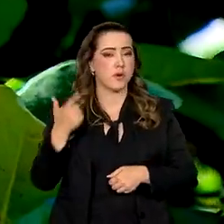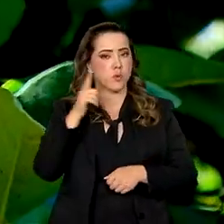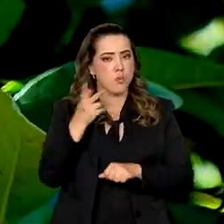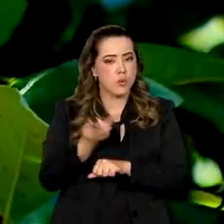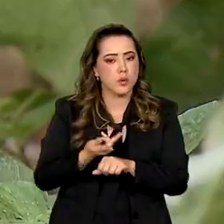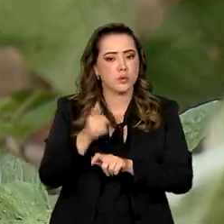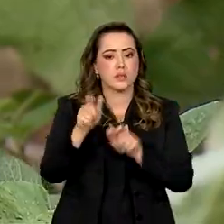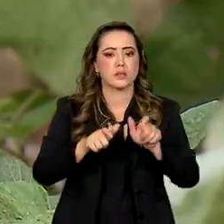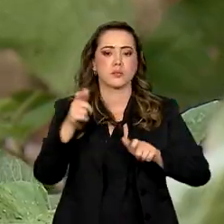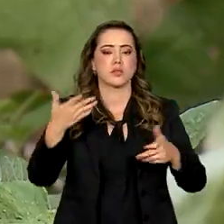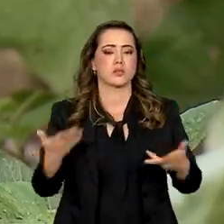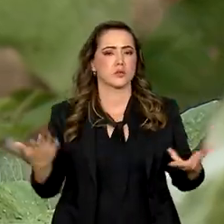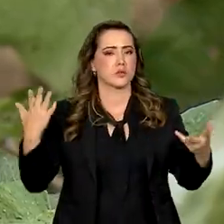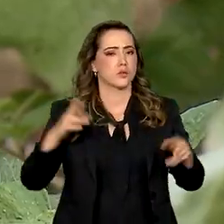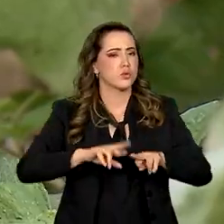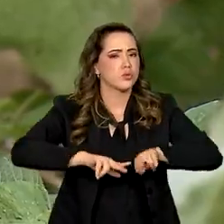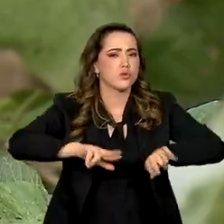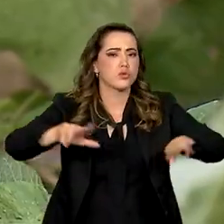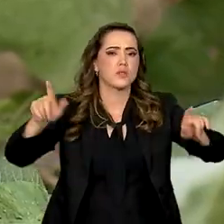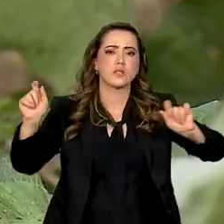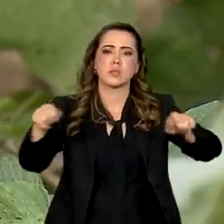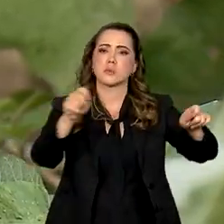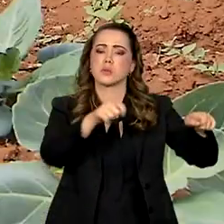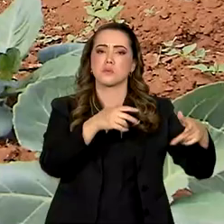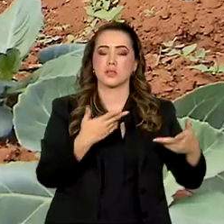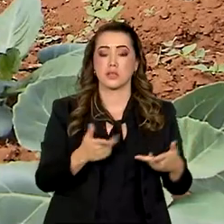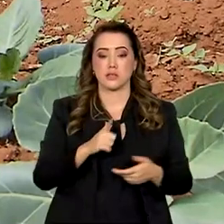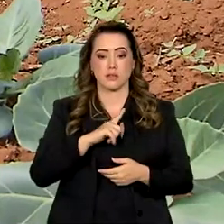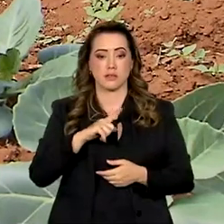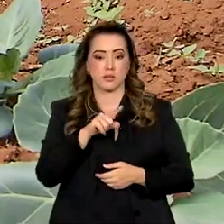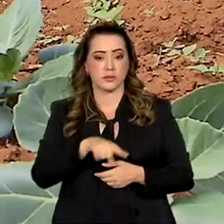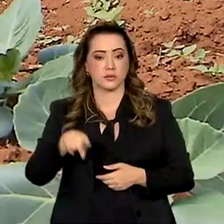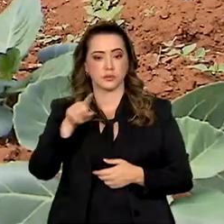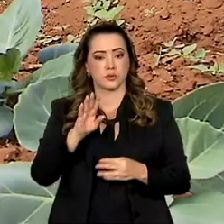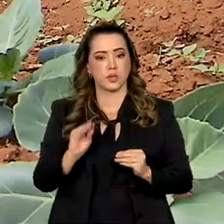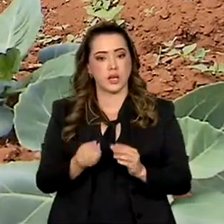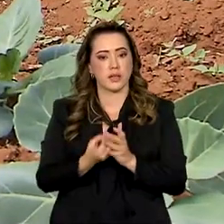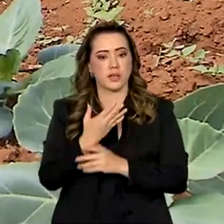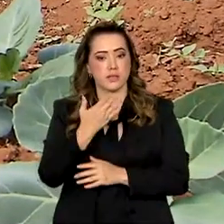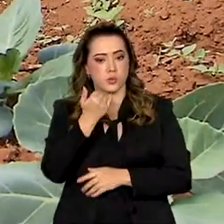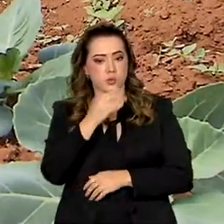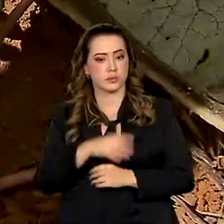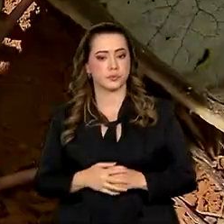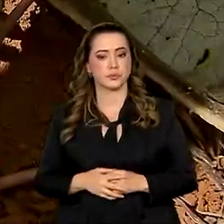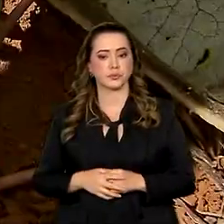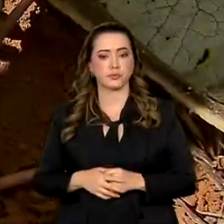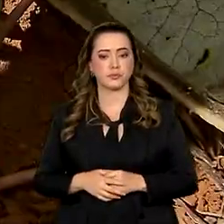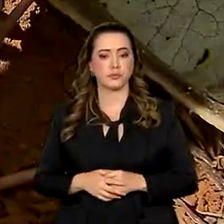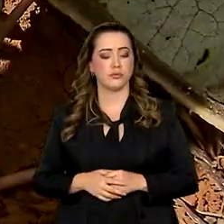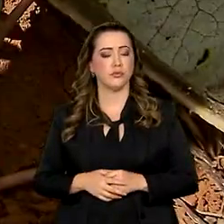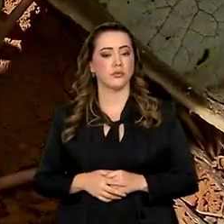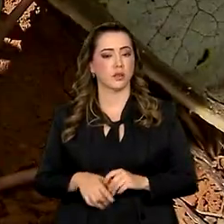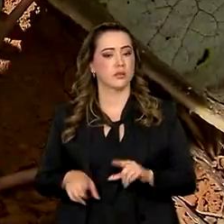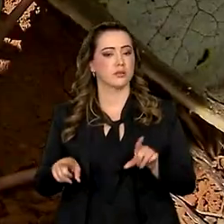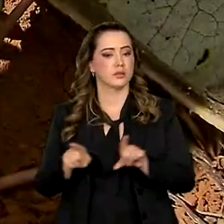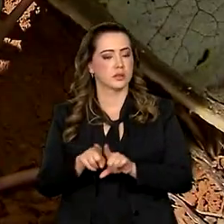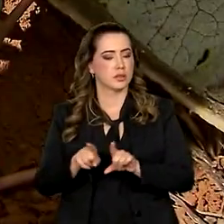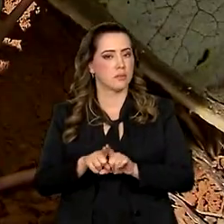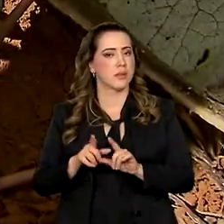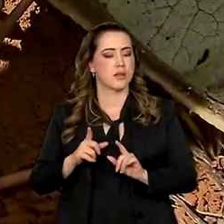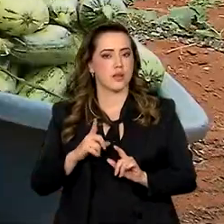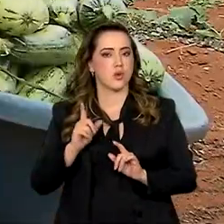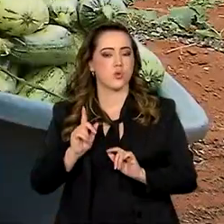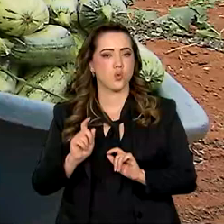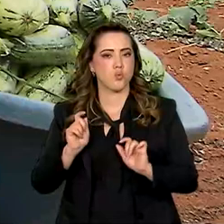busca ativa, diversificar, como foi dito aqui, a produção de alimentos. E fazer